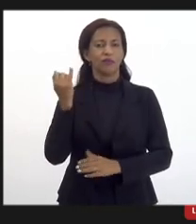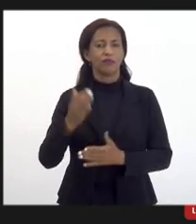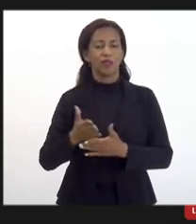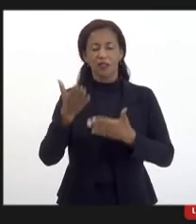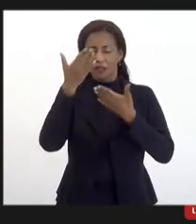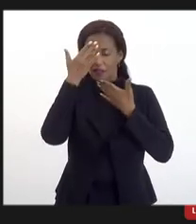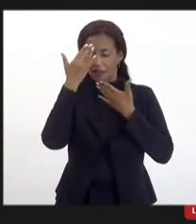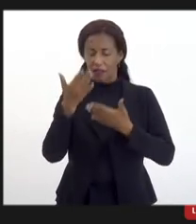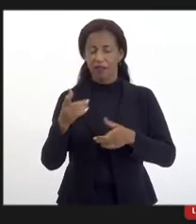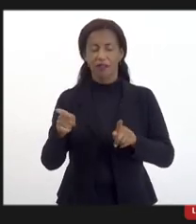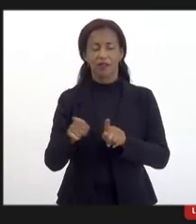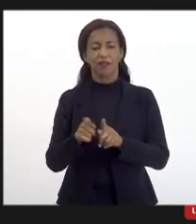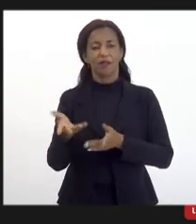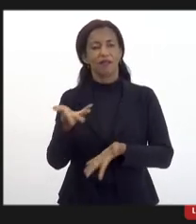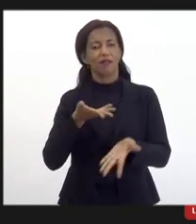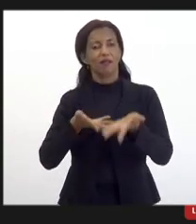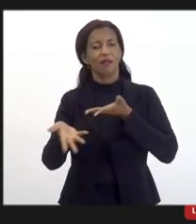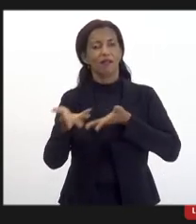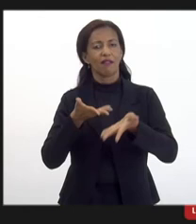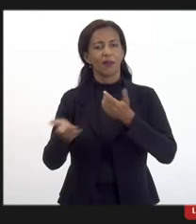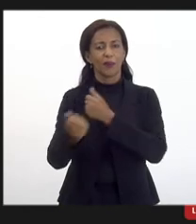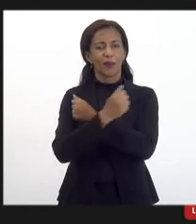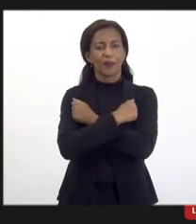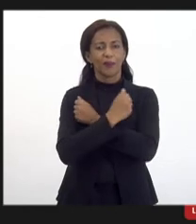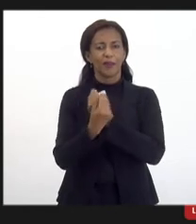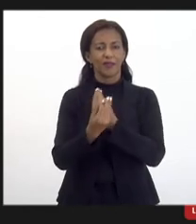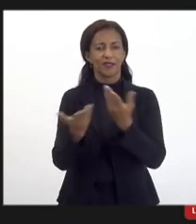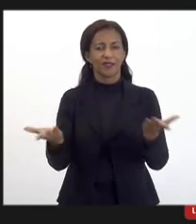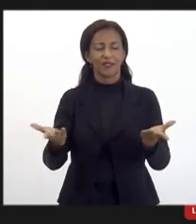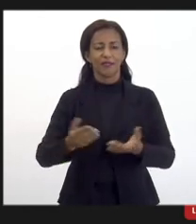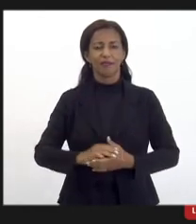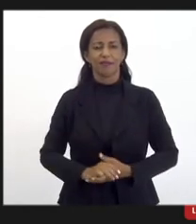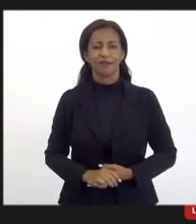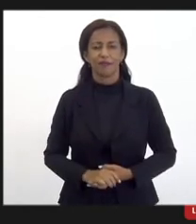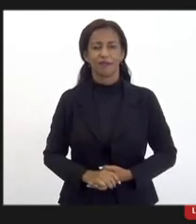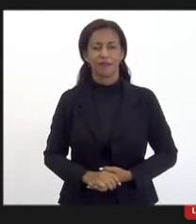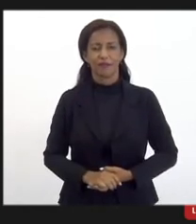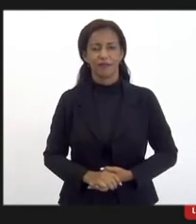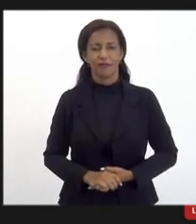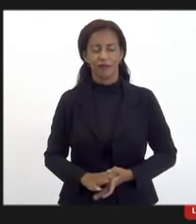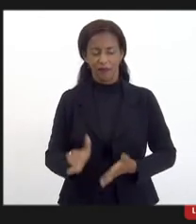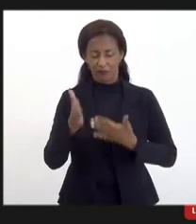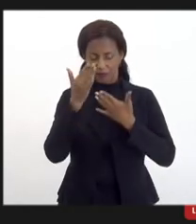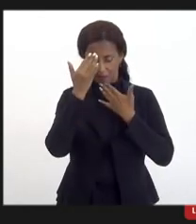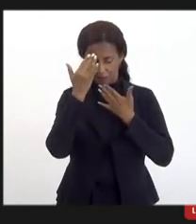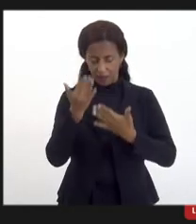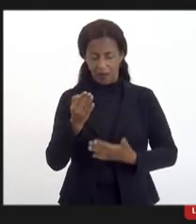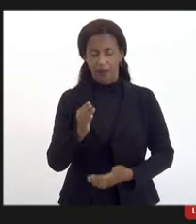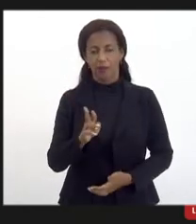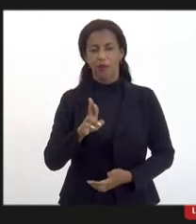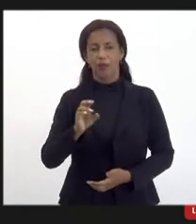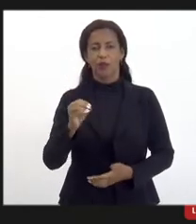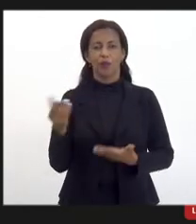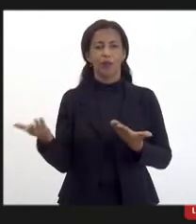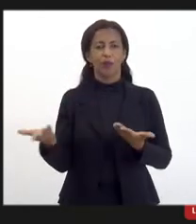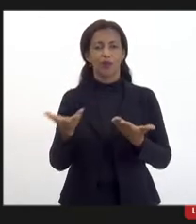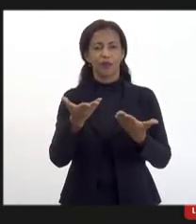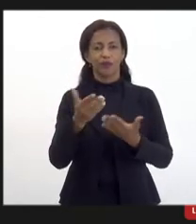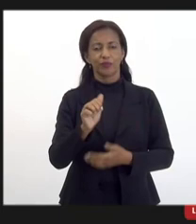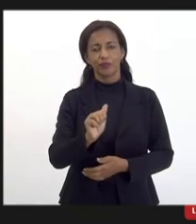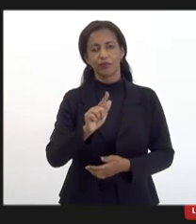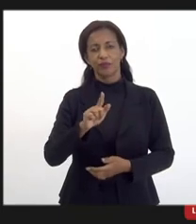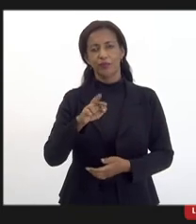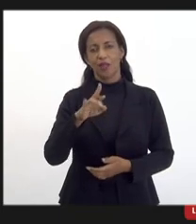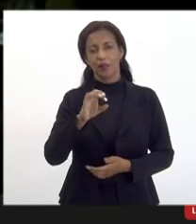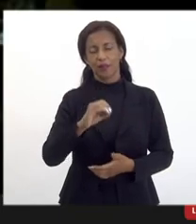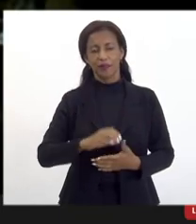agradeço mais uma vez a participação e um abraço a todos muito obrigada Bruno agora com a palavra do senhor Alberto